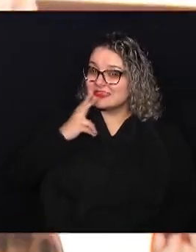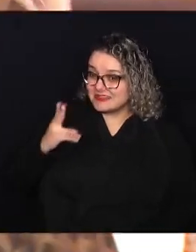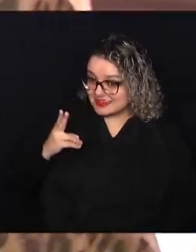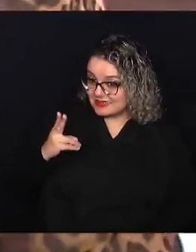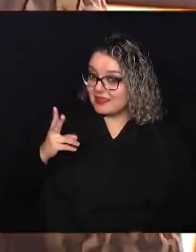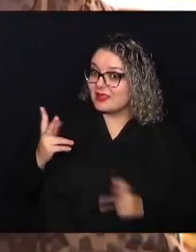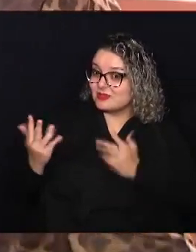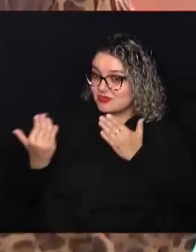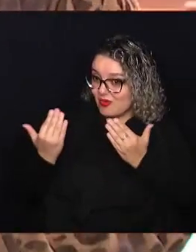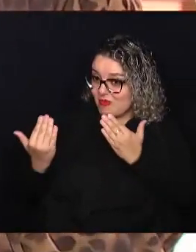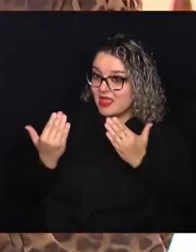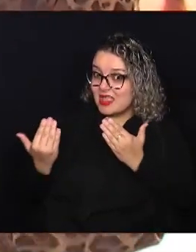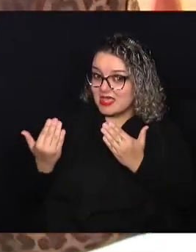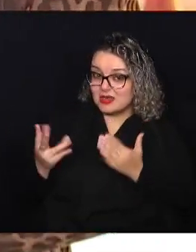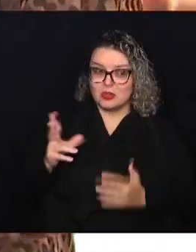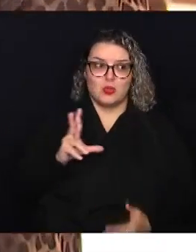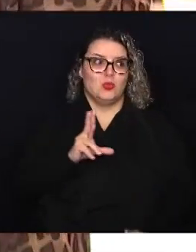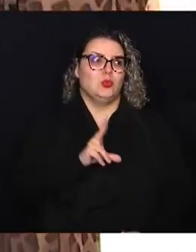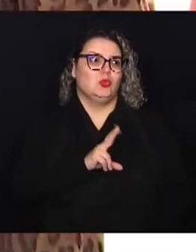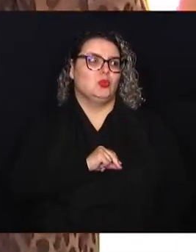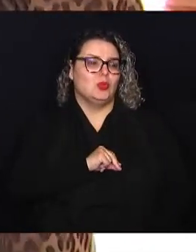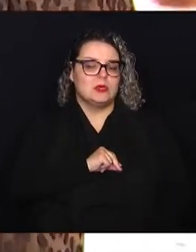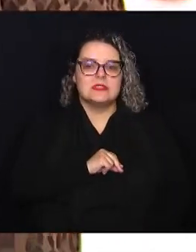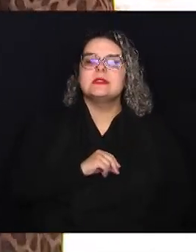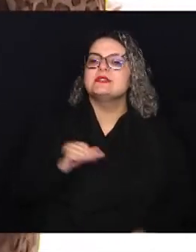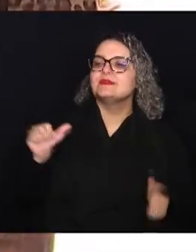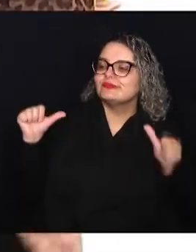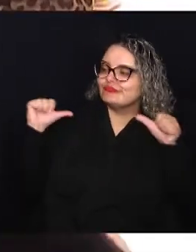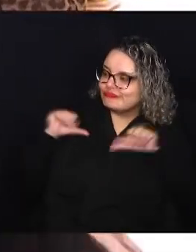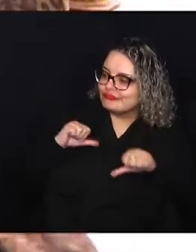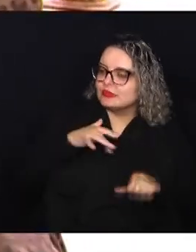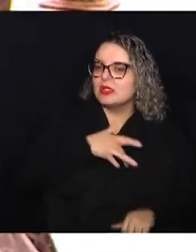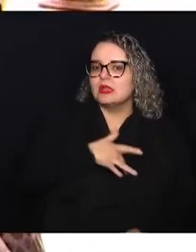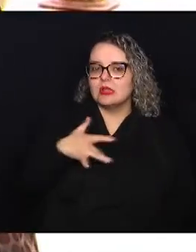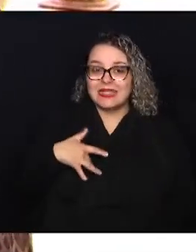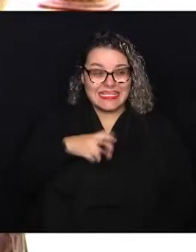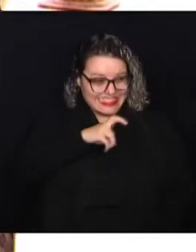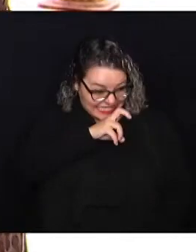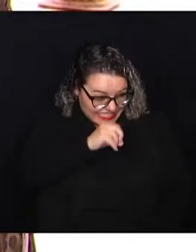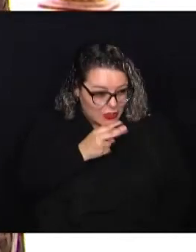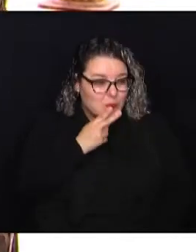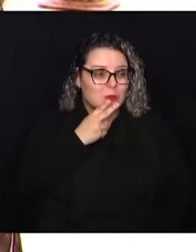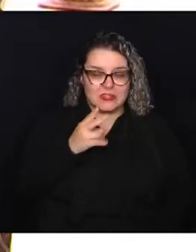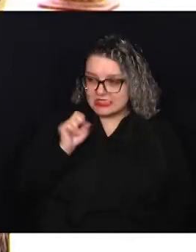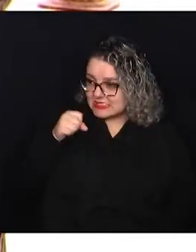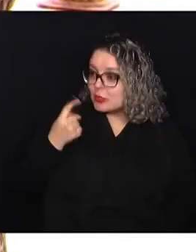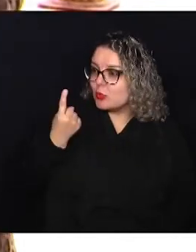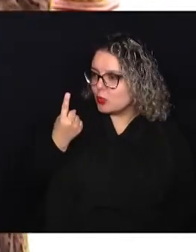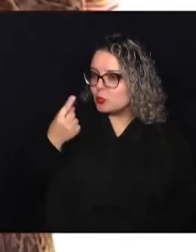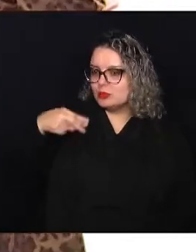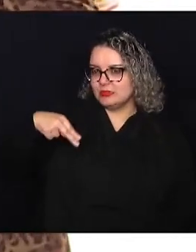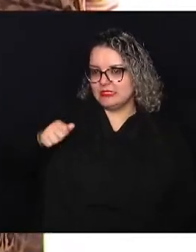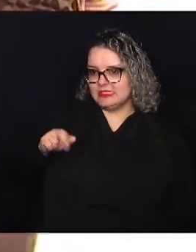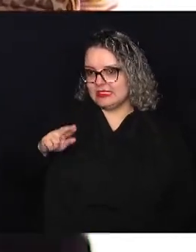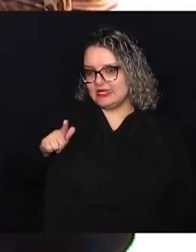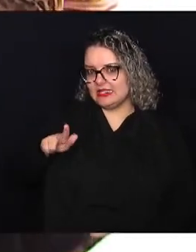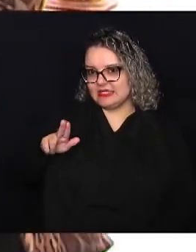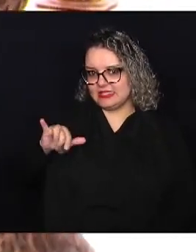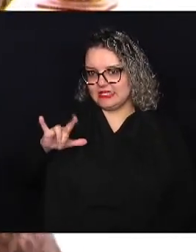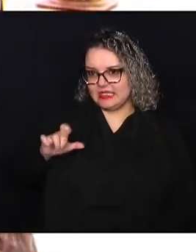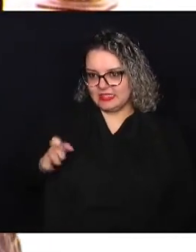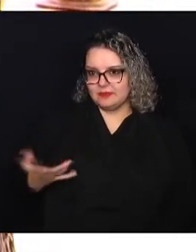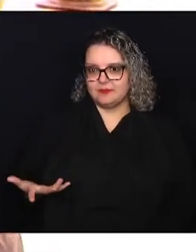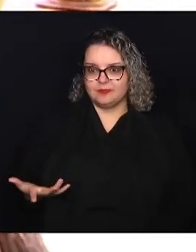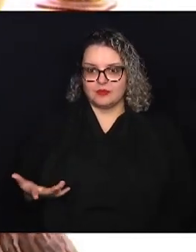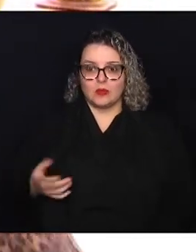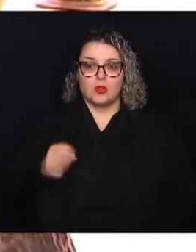Meu Deus! E isso realmente faz mal à saúde. 50 cigarros? 50 cigarros. Então o que a gente realmente recomenda